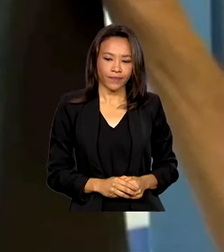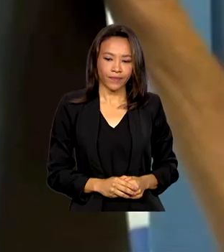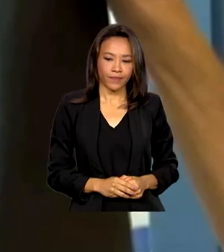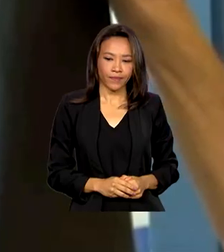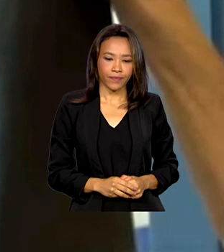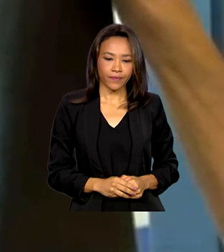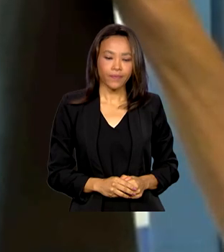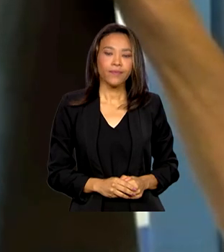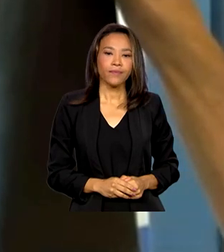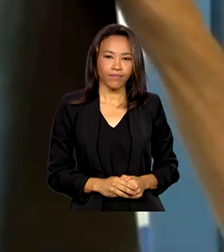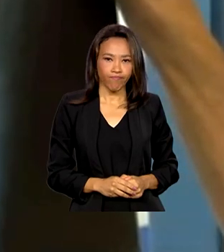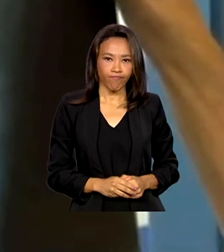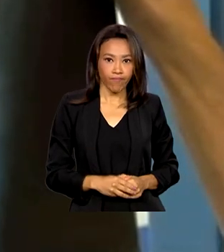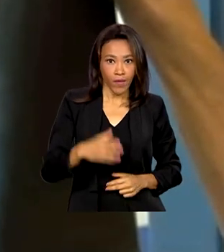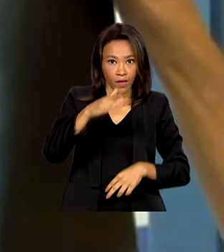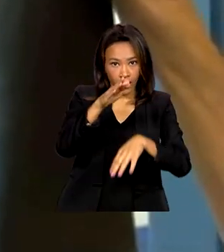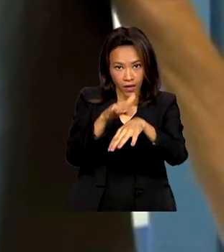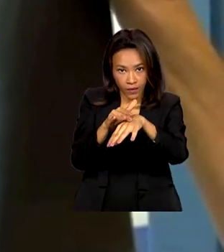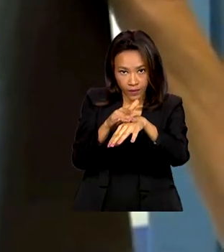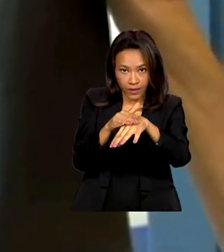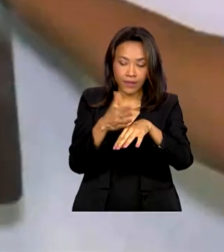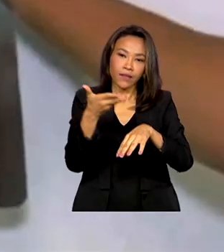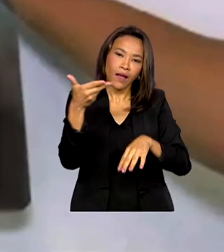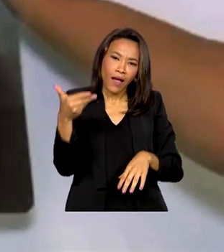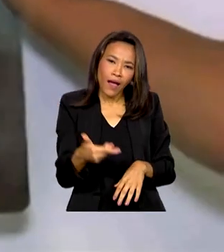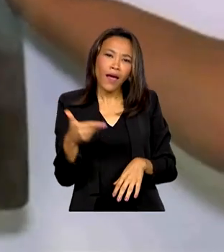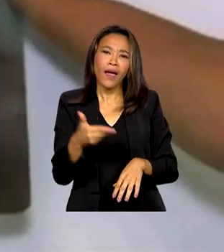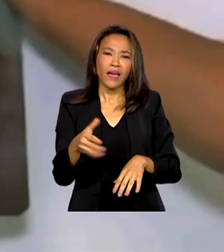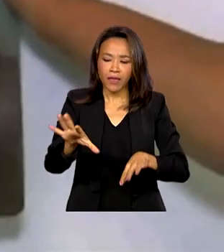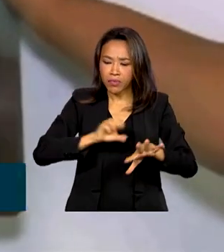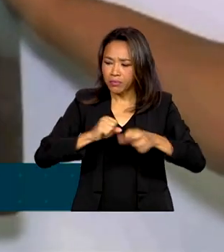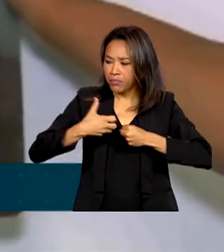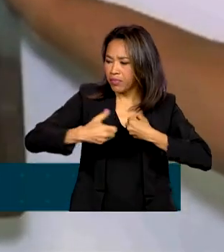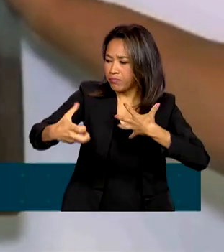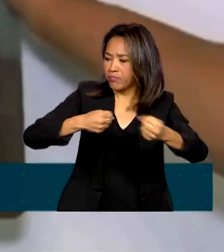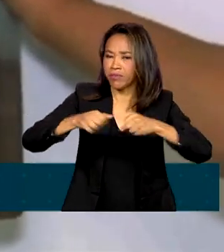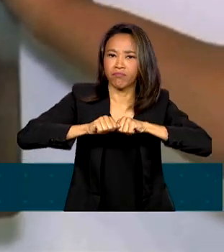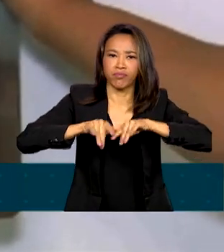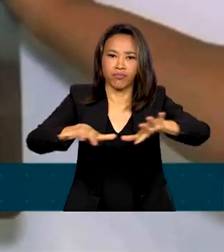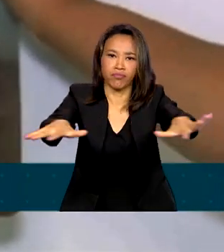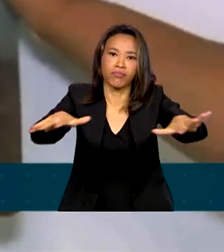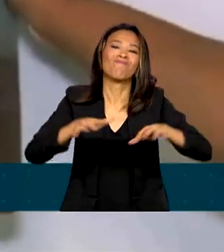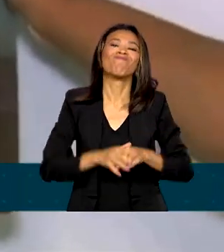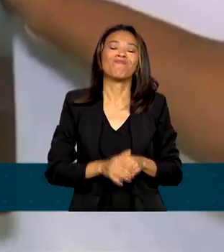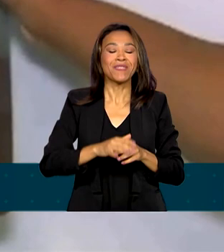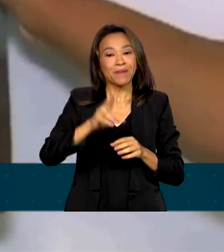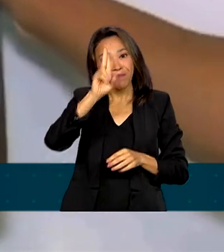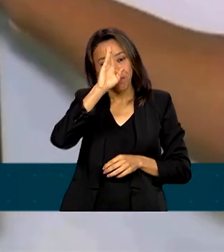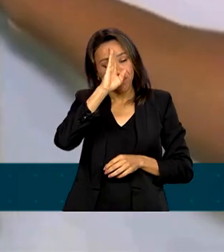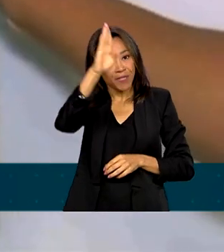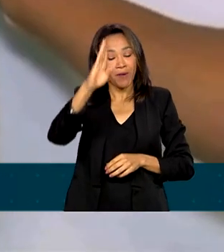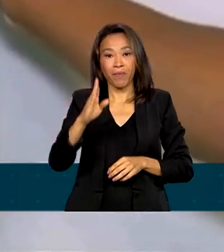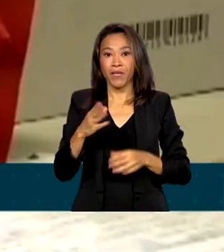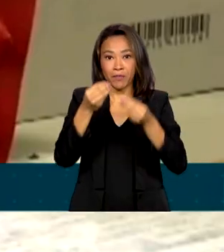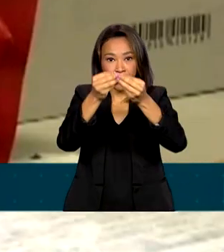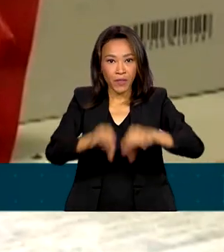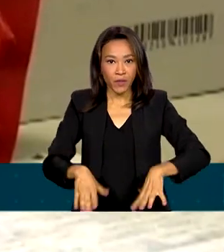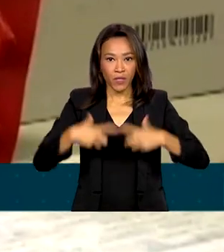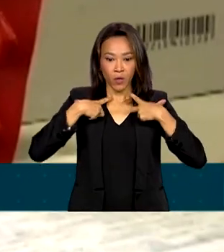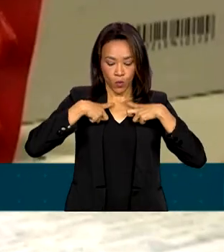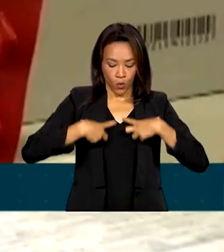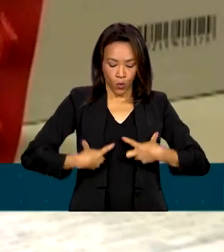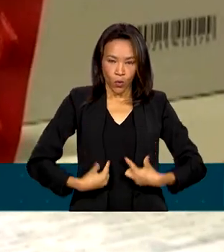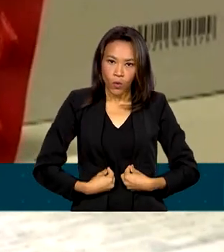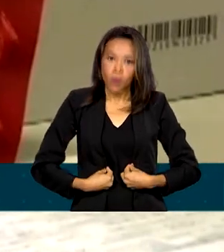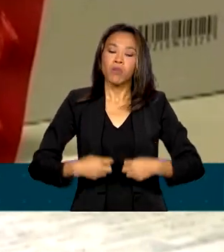e até o final. A tuberculose é uma doença infecciosa que afeta geralmente os pulmões, mas pode atingir